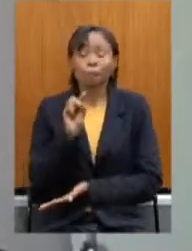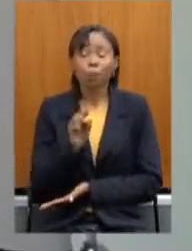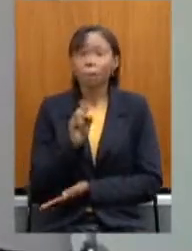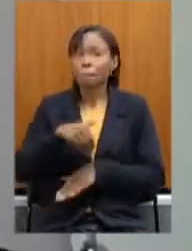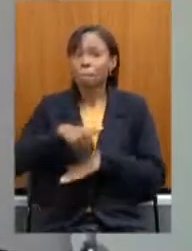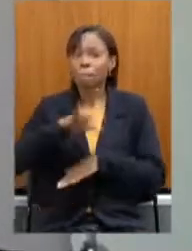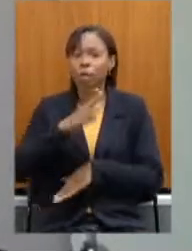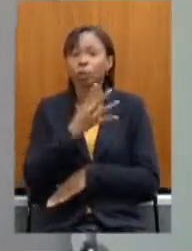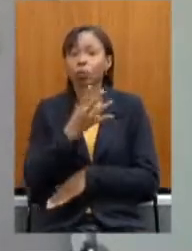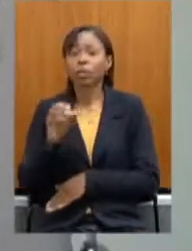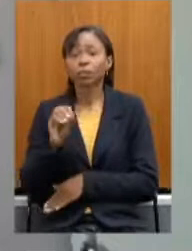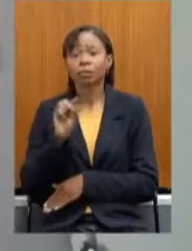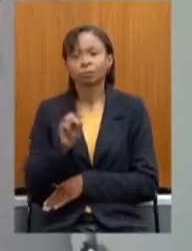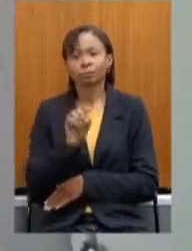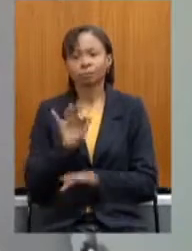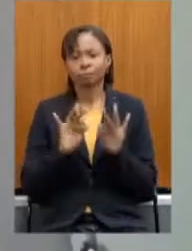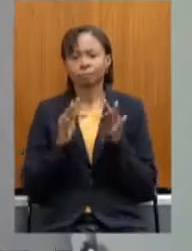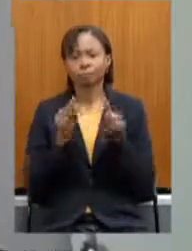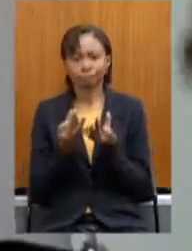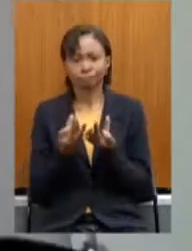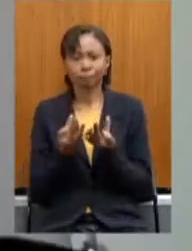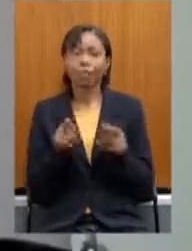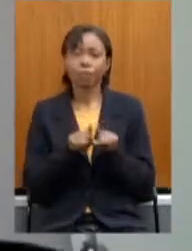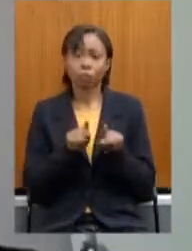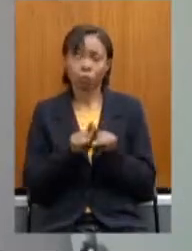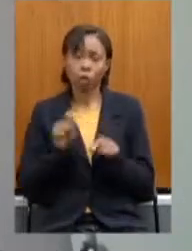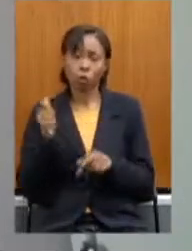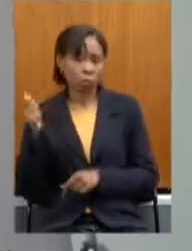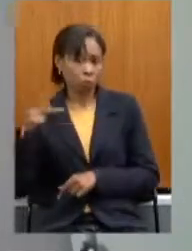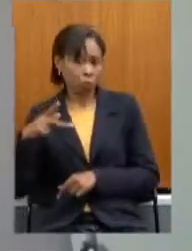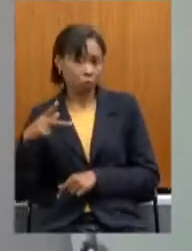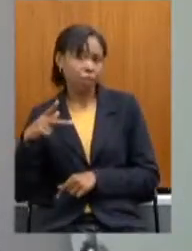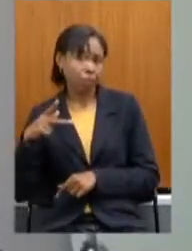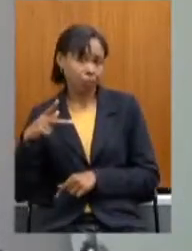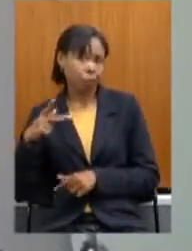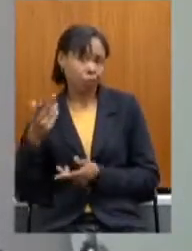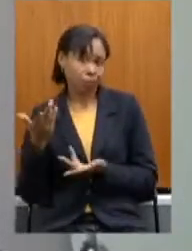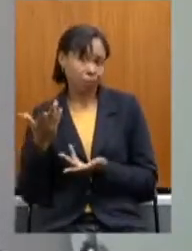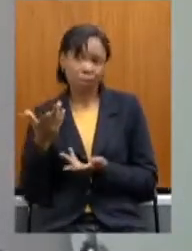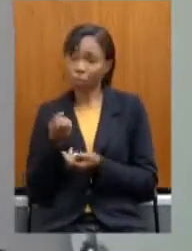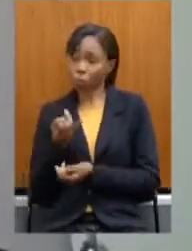de 400 mil famílias, fora os inativos que a gente não tem dimensão aí.